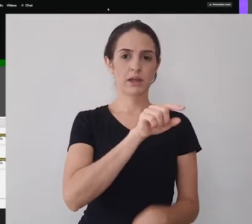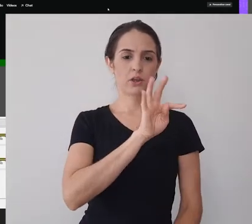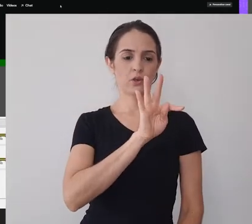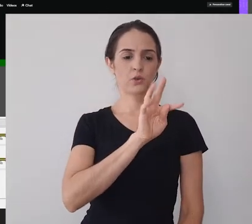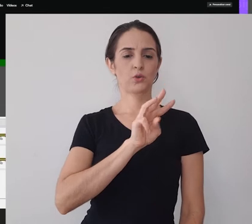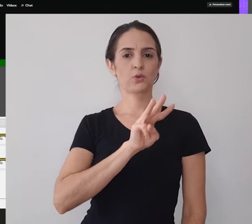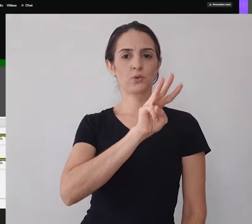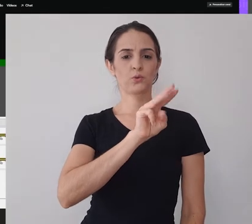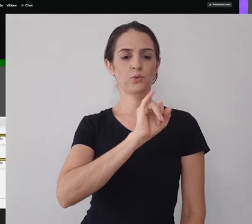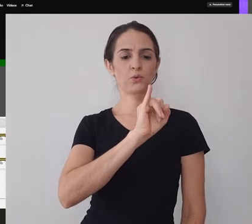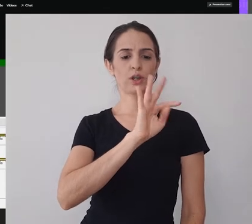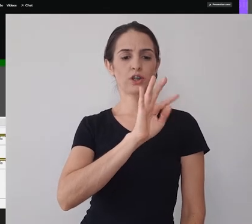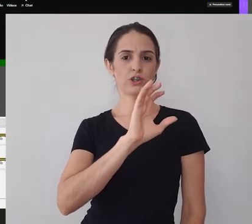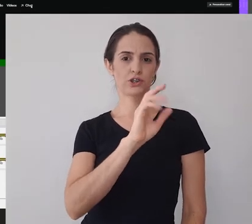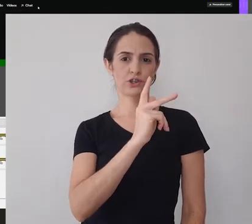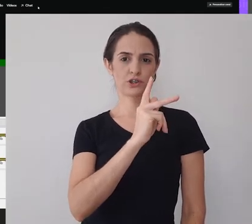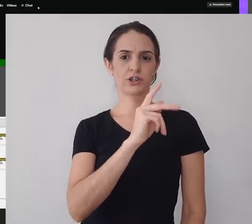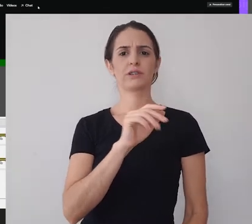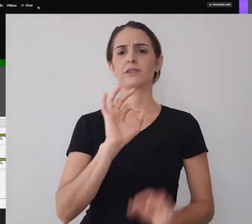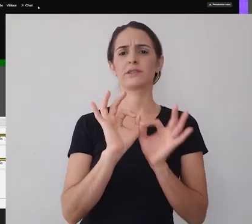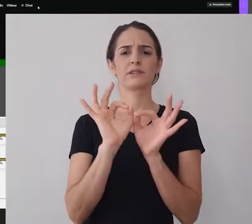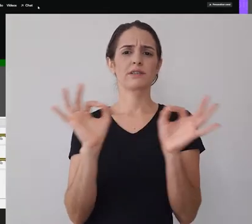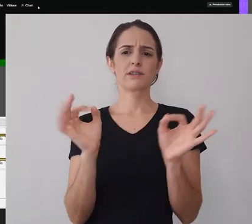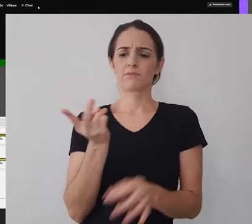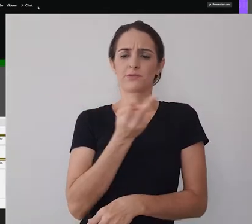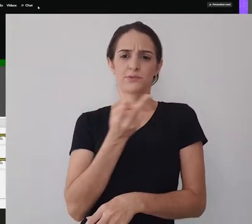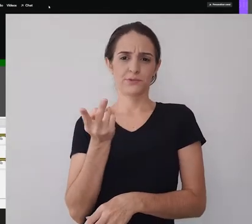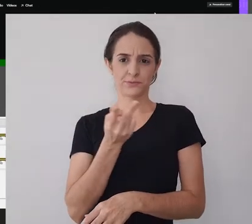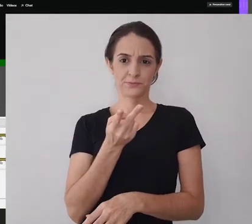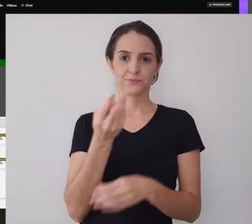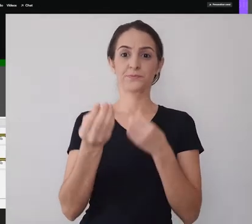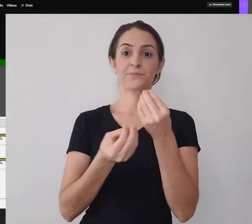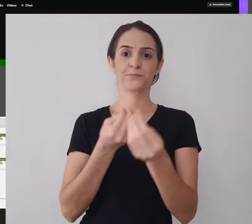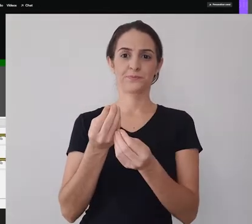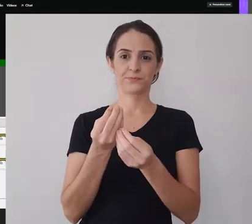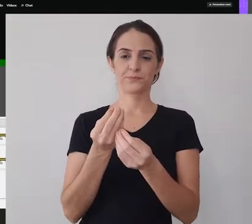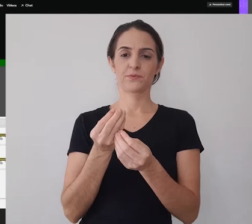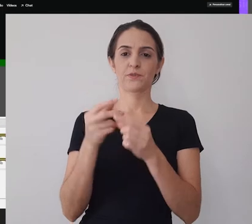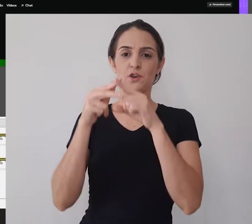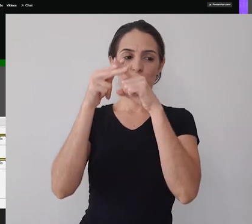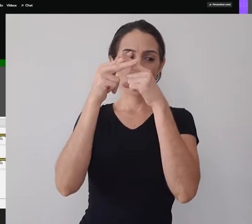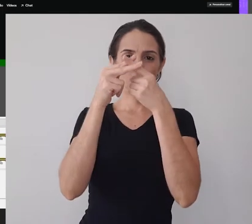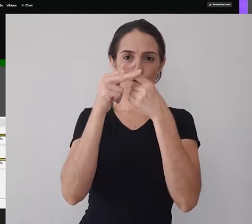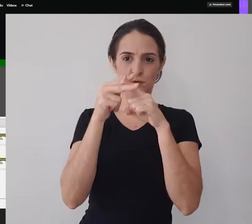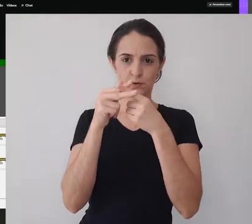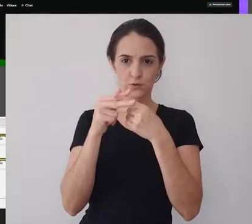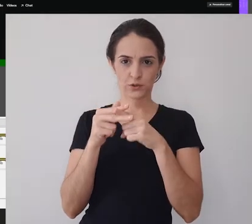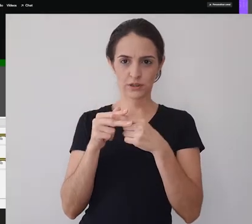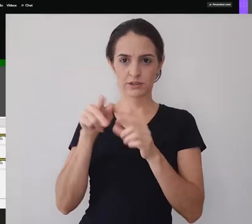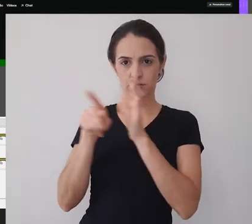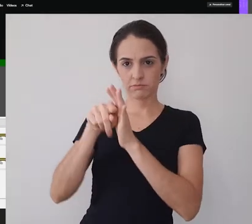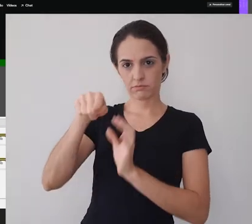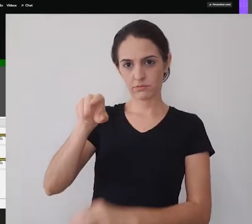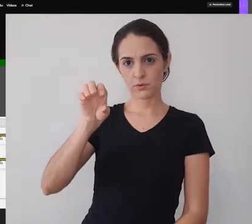criada, o processo é muito simples. Você vai acessar as configurações